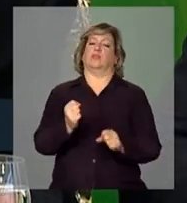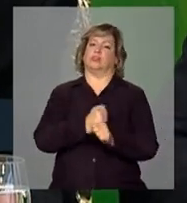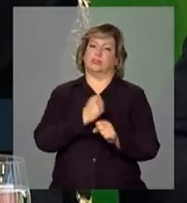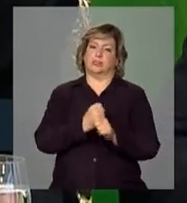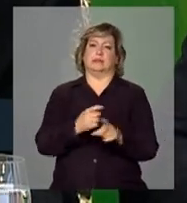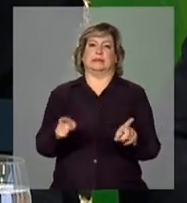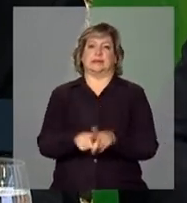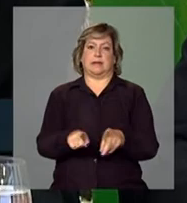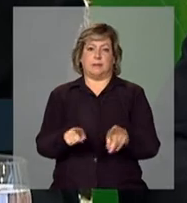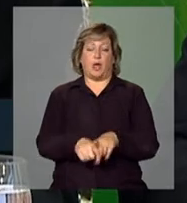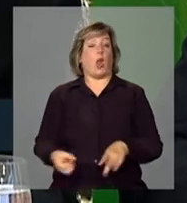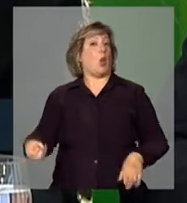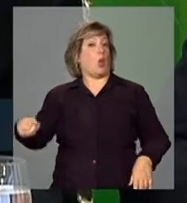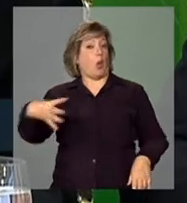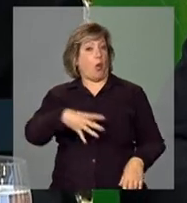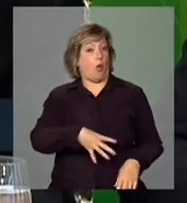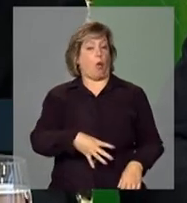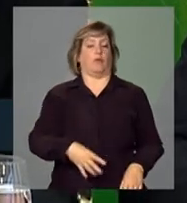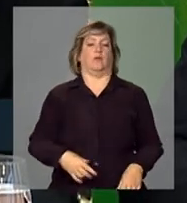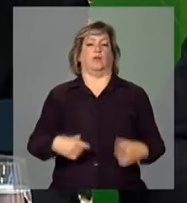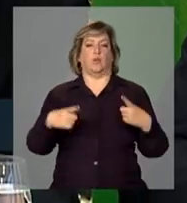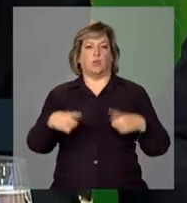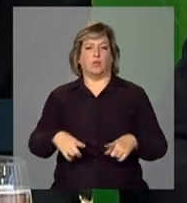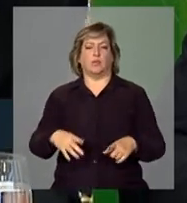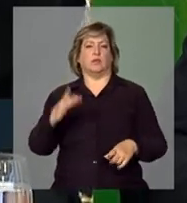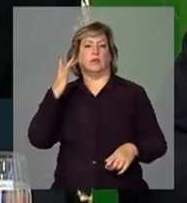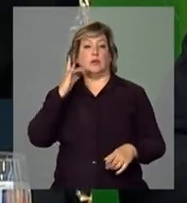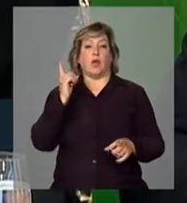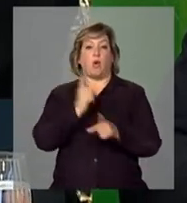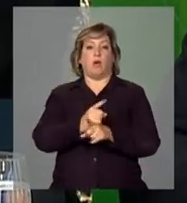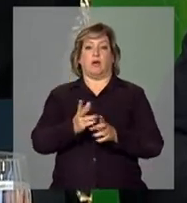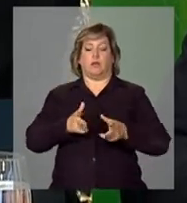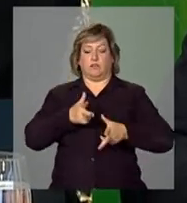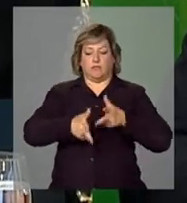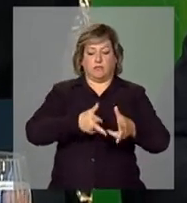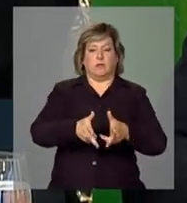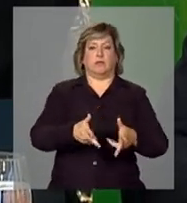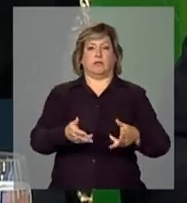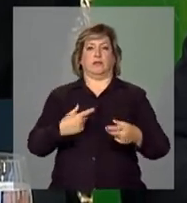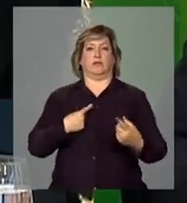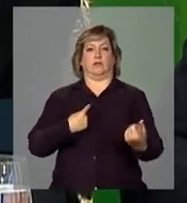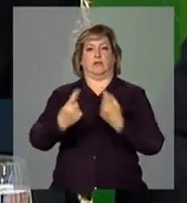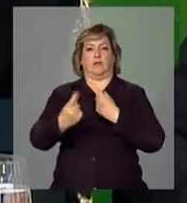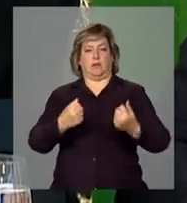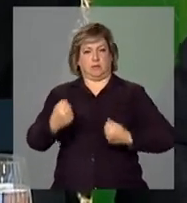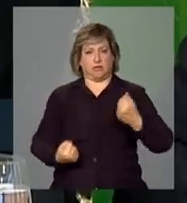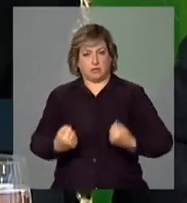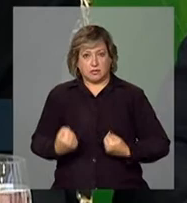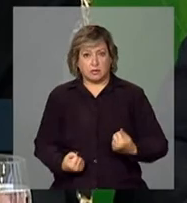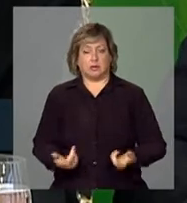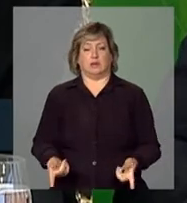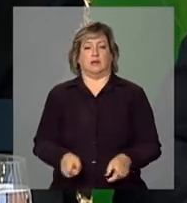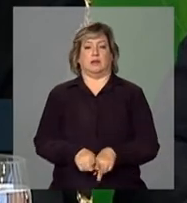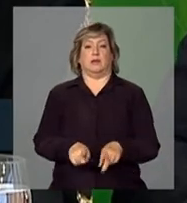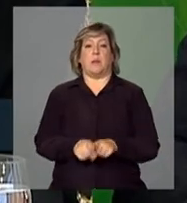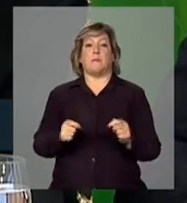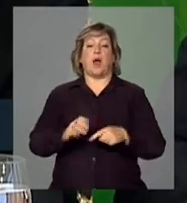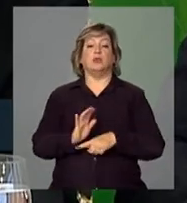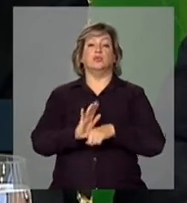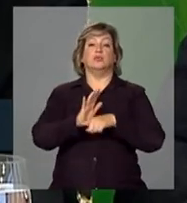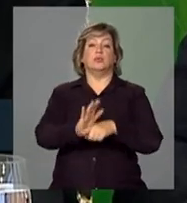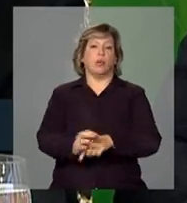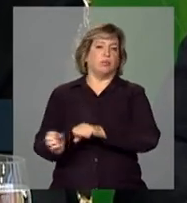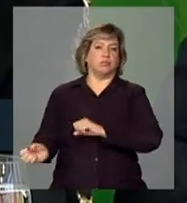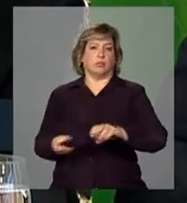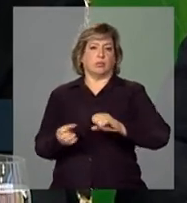construindo novos armazéns, ponto estratégico, encontros de ferrovias, rodovias, que possam ajudar tanto